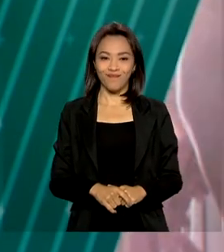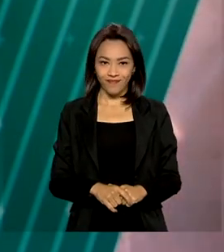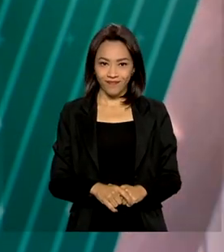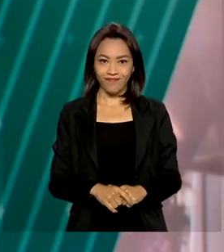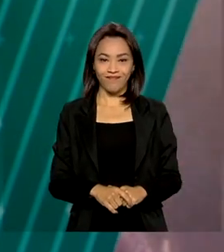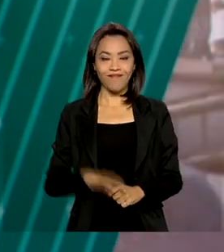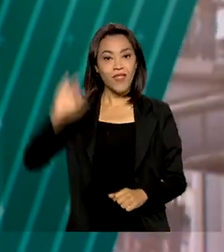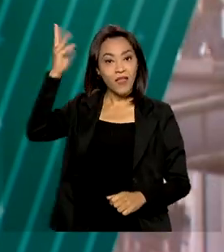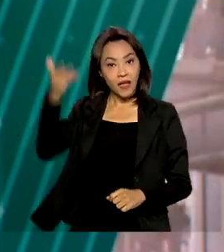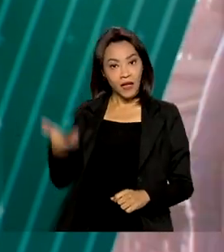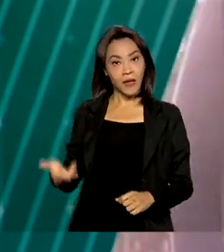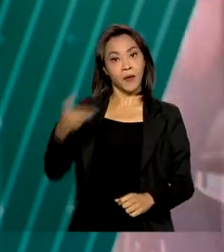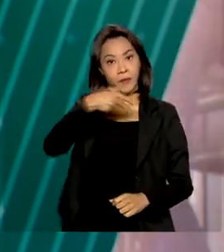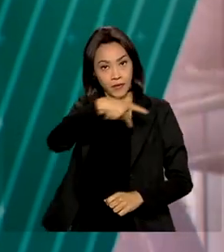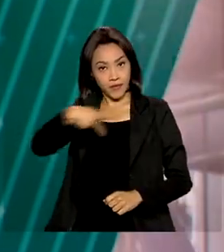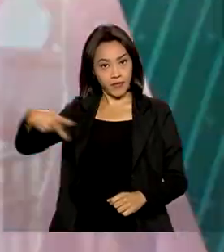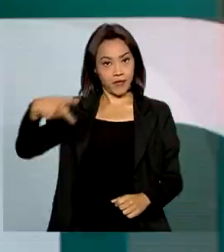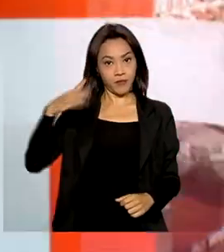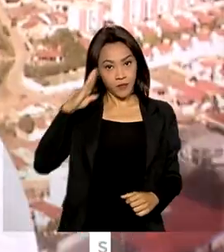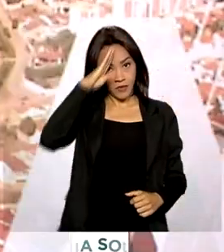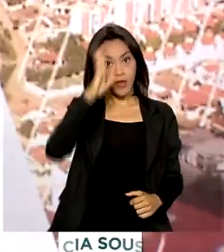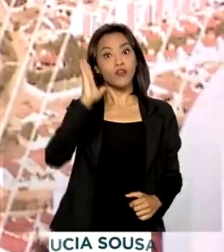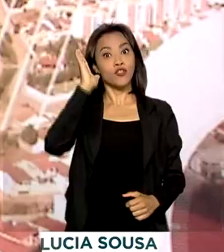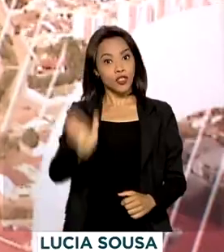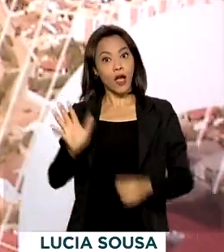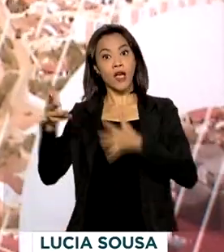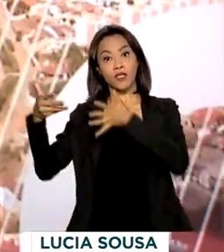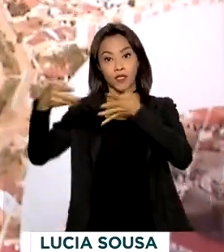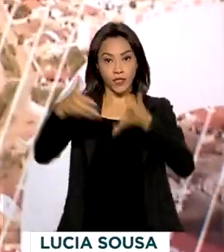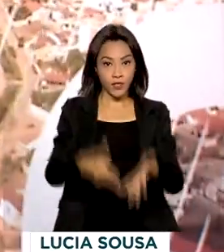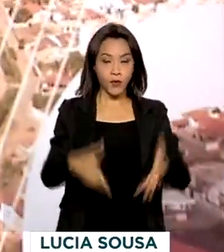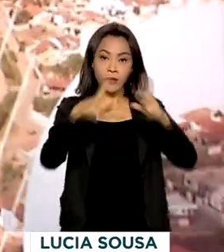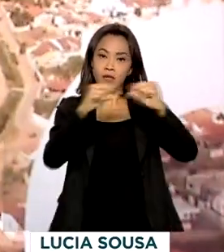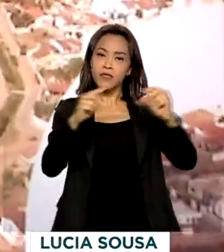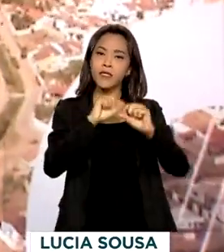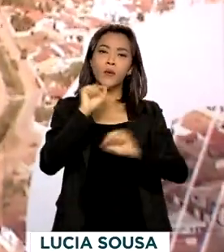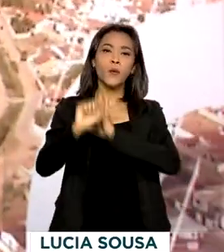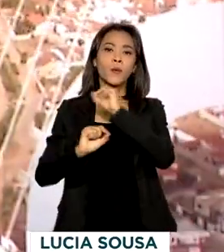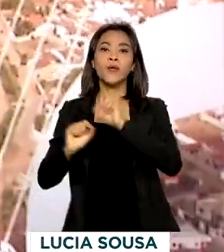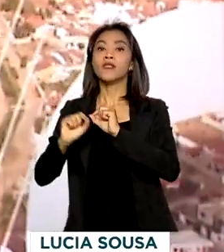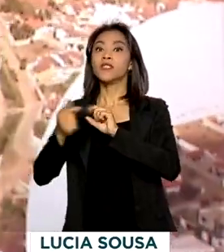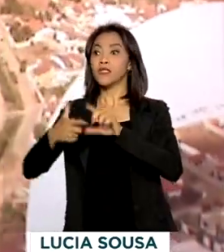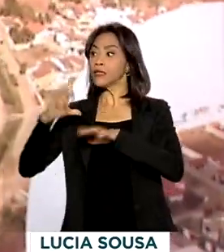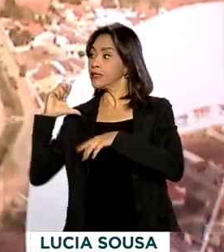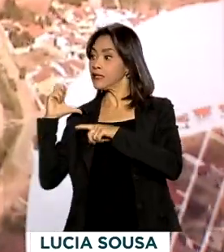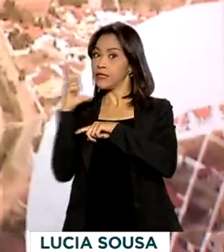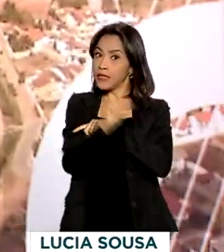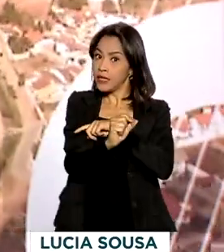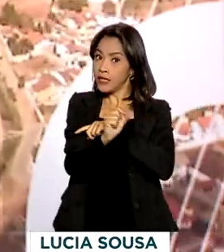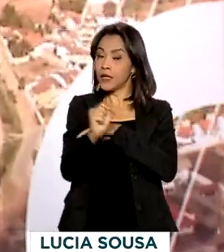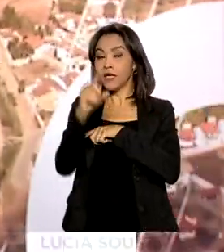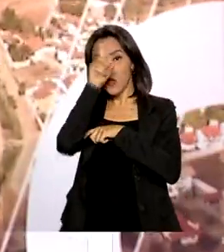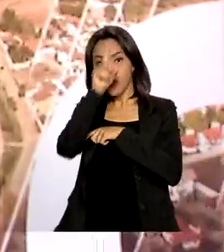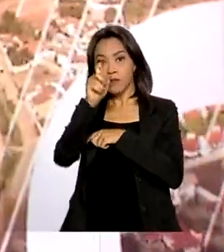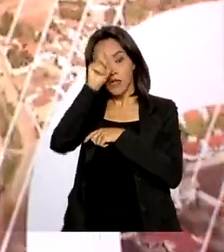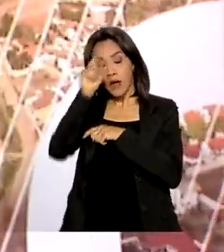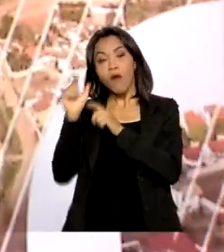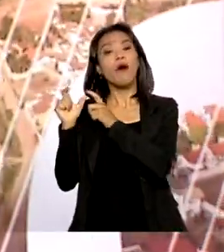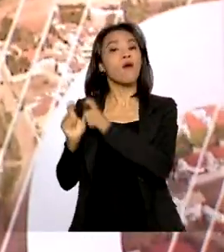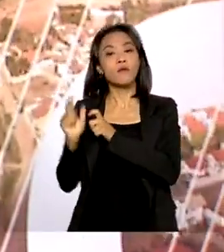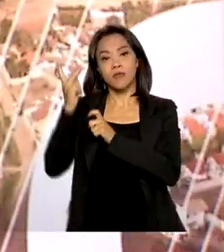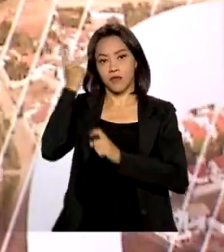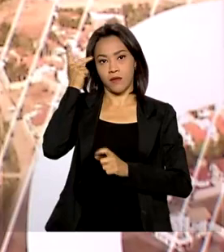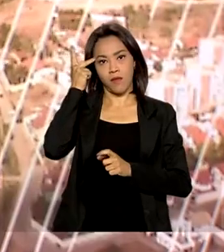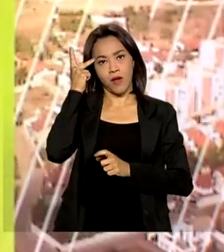O presidente Jair Bolsonaro já está em Brasília depois de receber alta do hospital em que estava internado em São Paulo